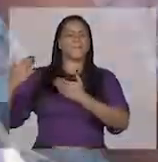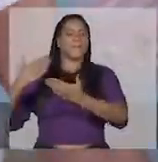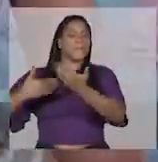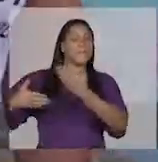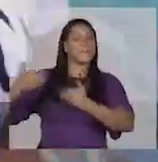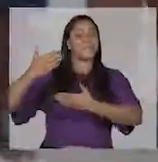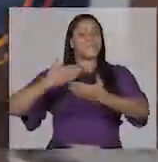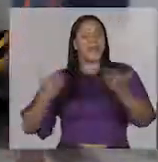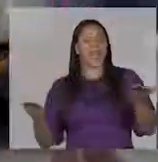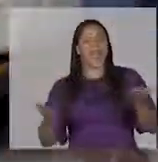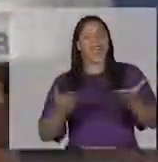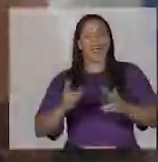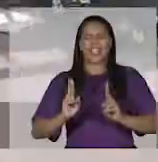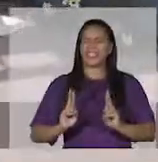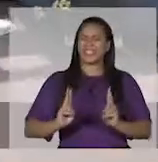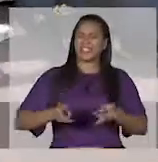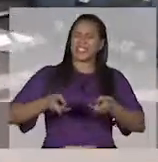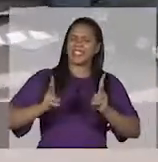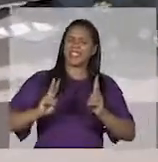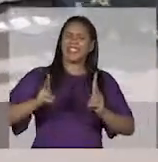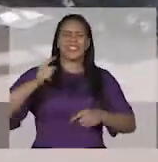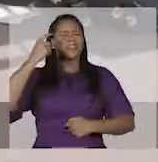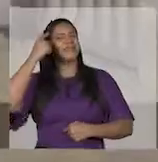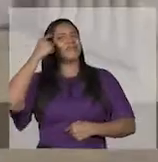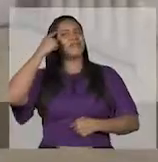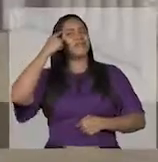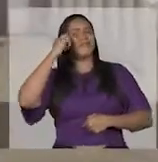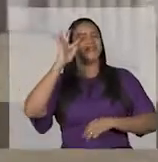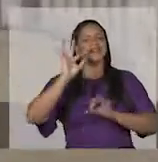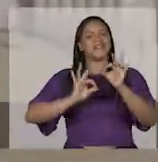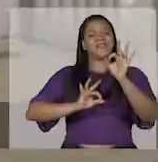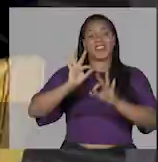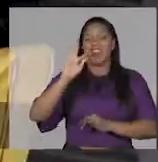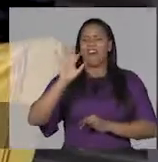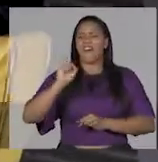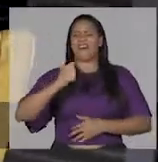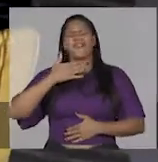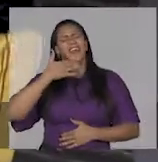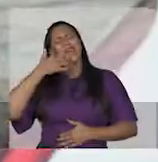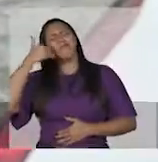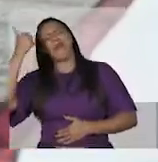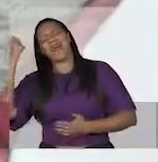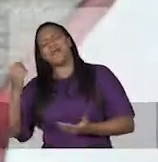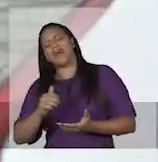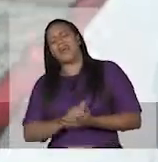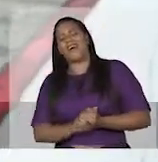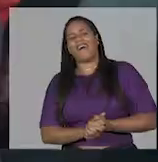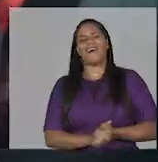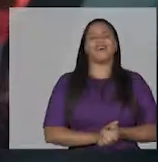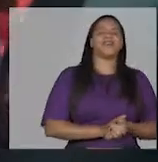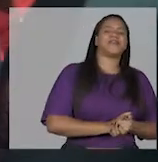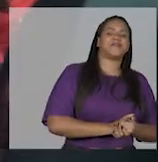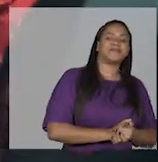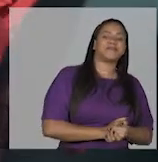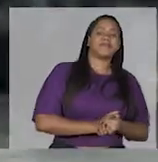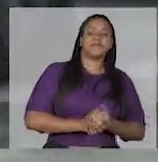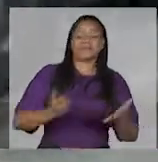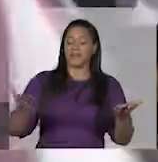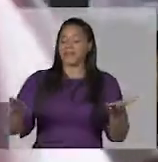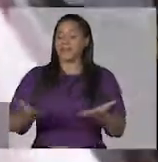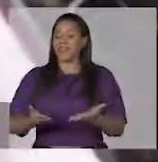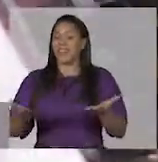da gente se ouvir mais É hora da gente seguir E construir Uma feira bem maior